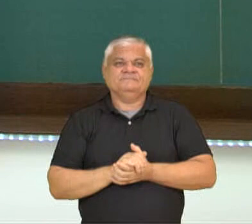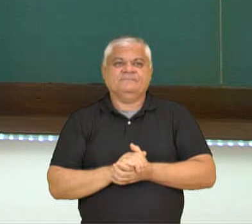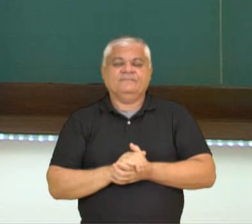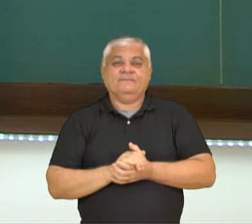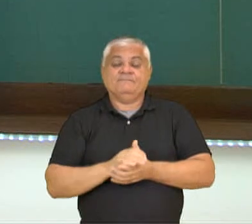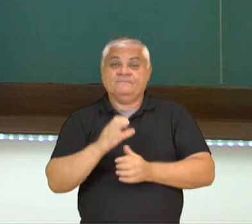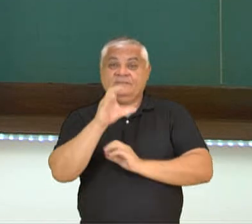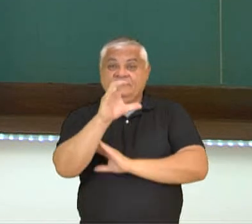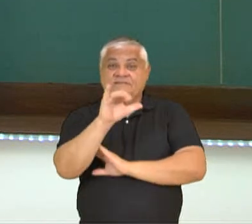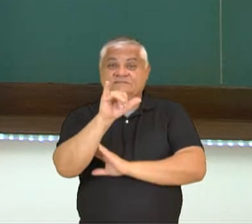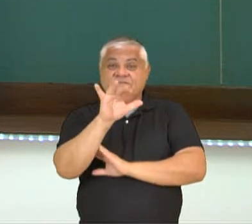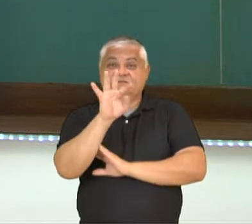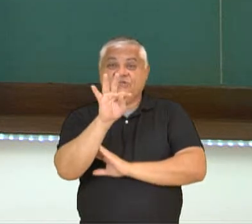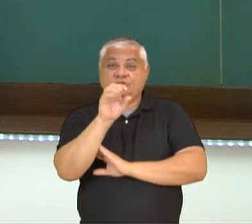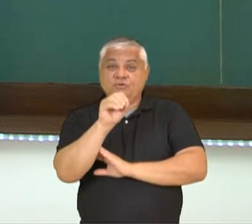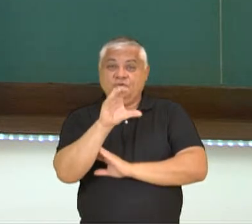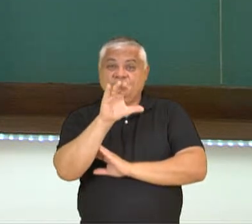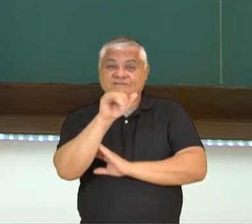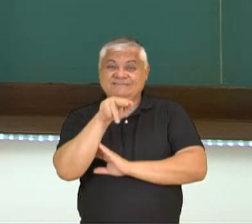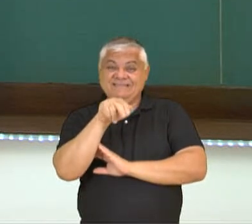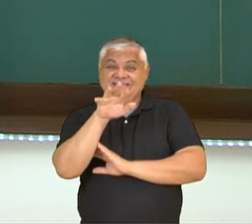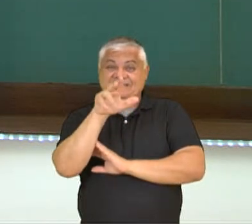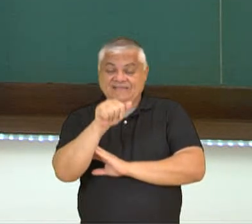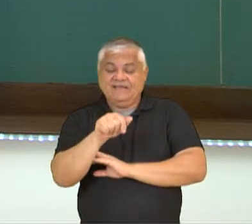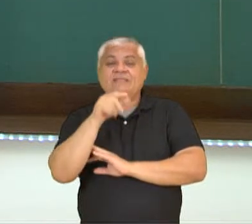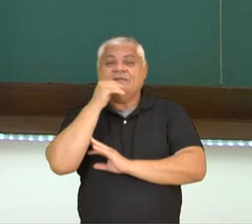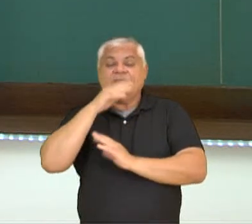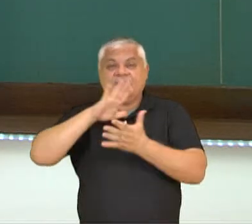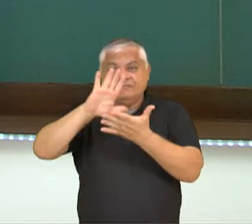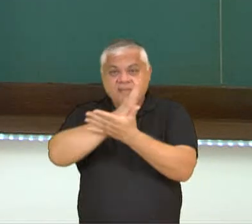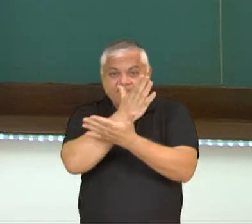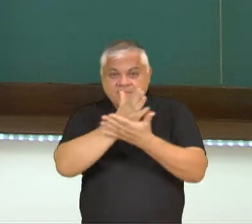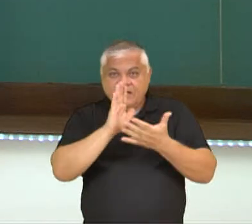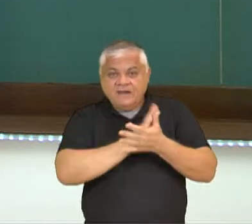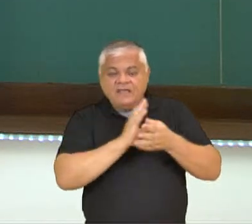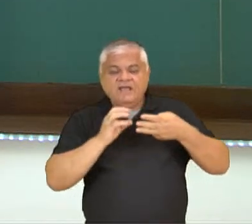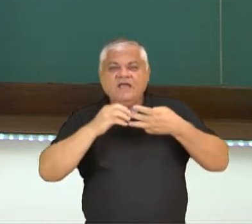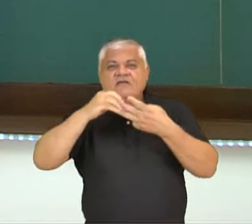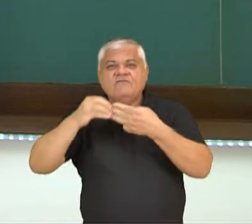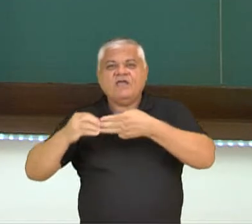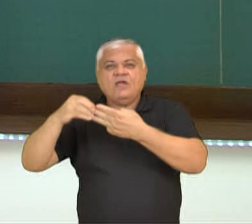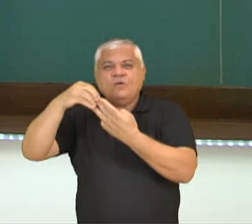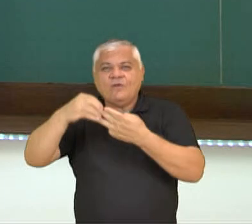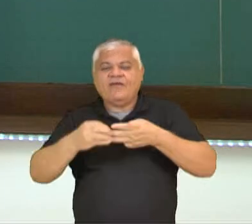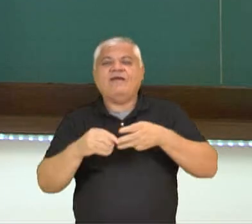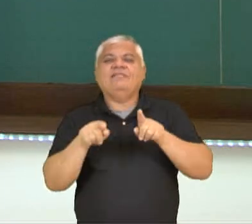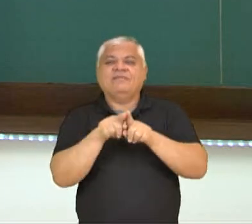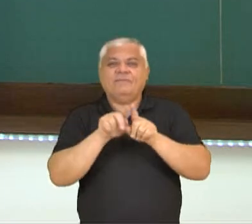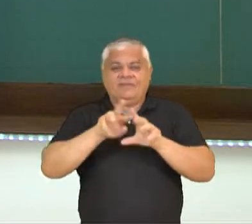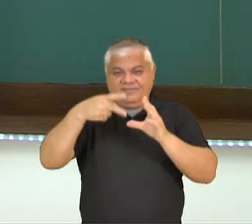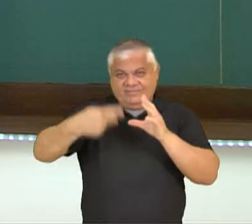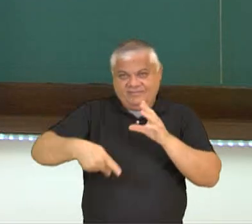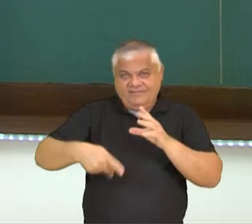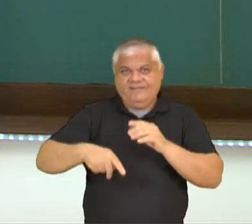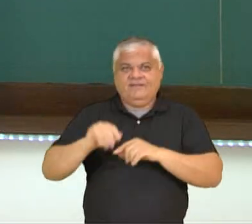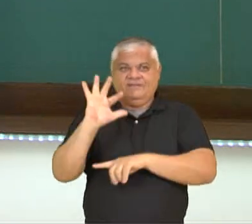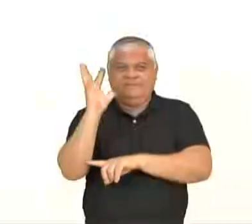citocinina vai estimular as divisões celulares e o desenvolvimento das gemas das plantas.